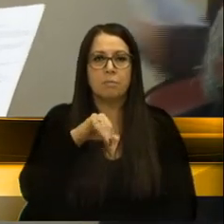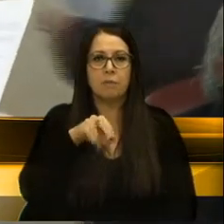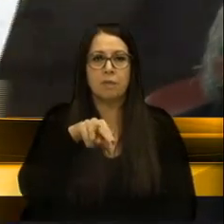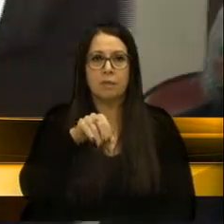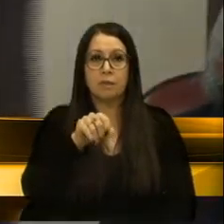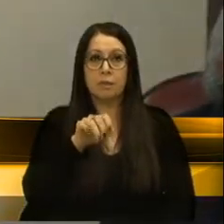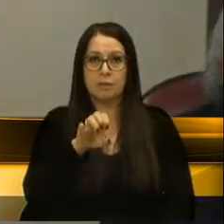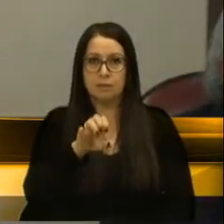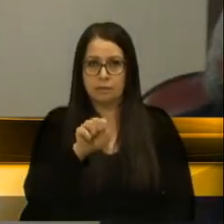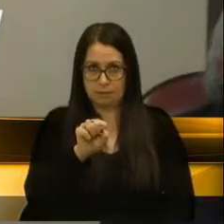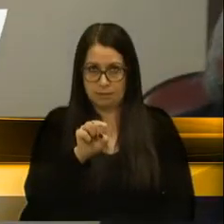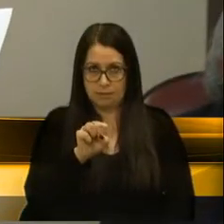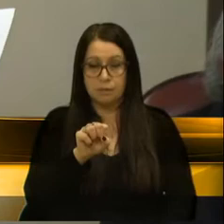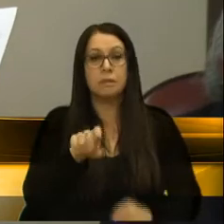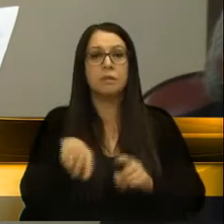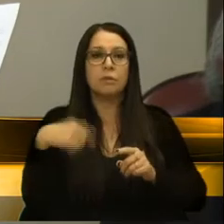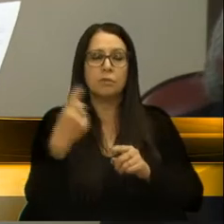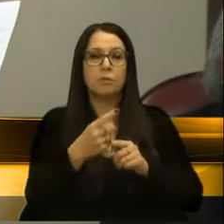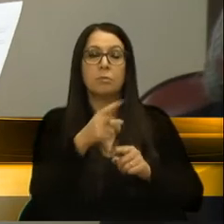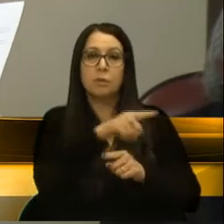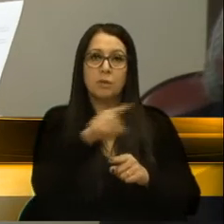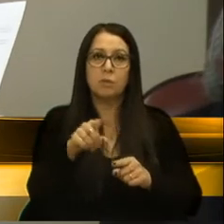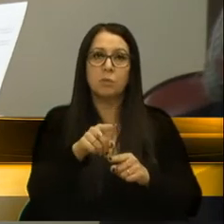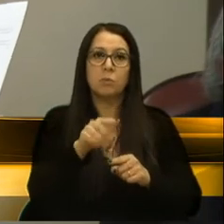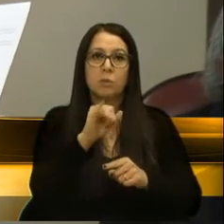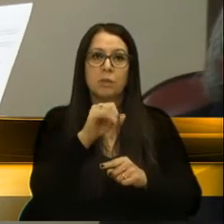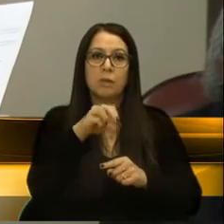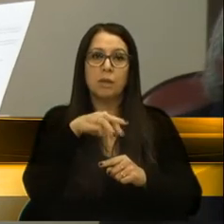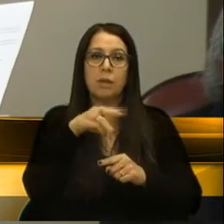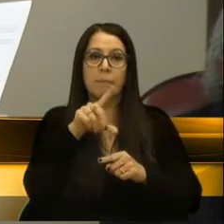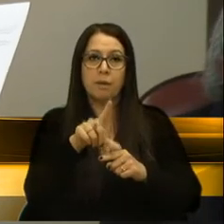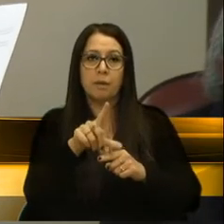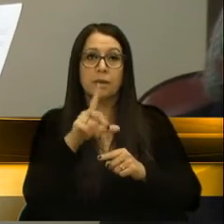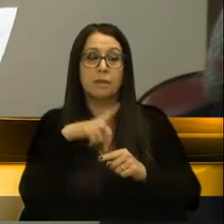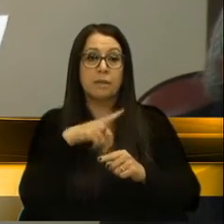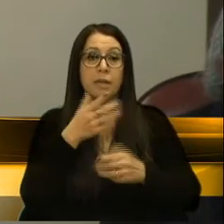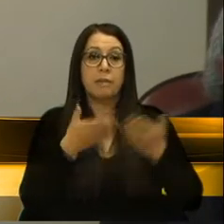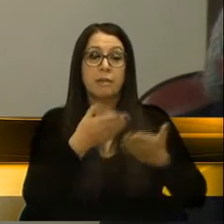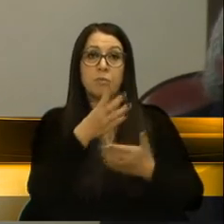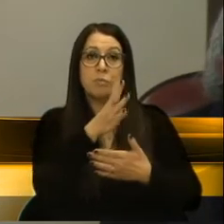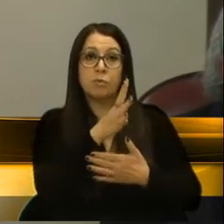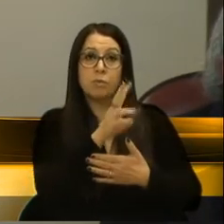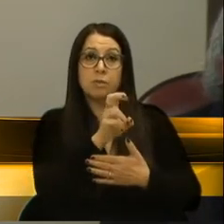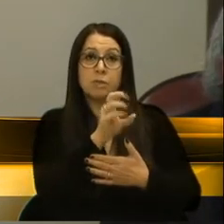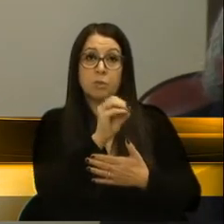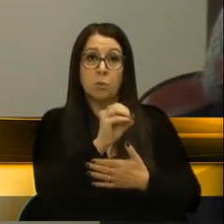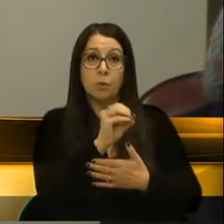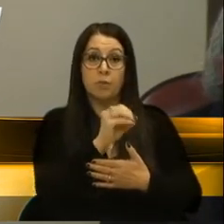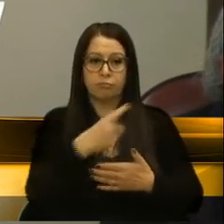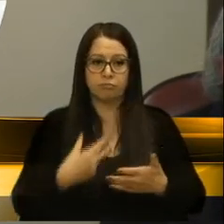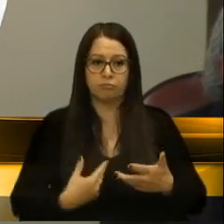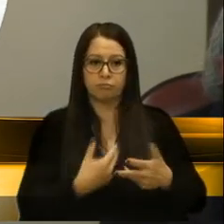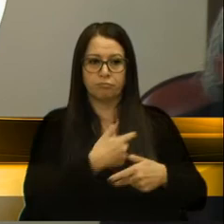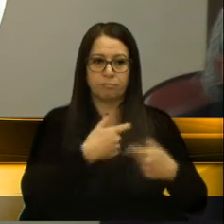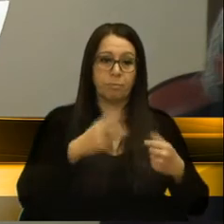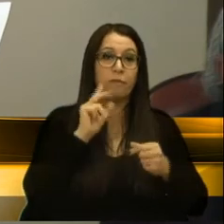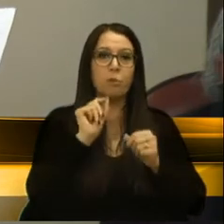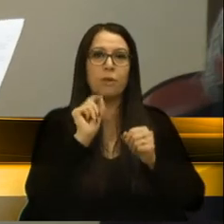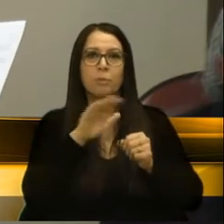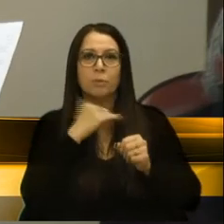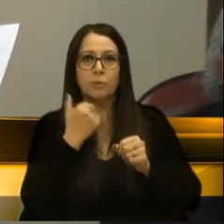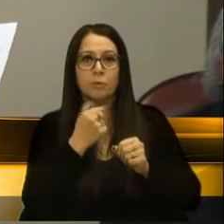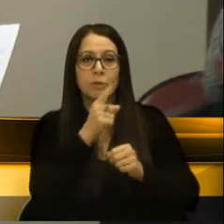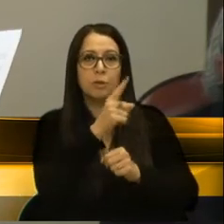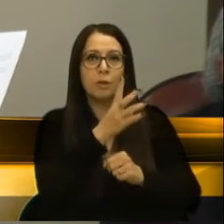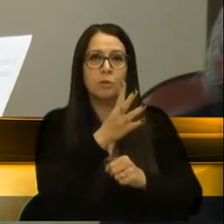Somente no ano passado, o IML atendeu 450 necropsias, e 14%,